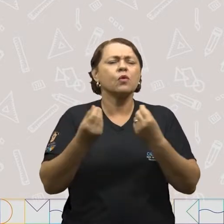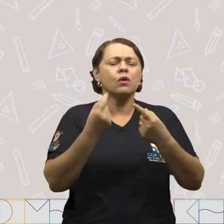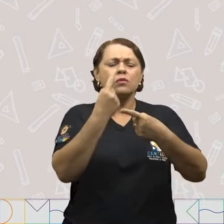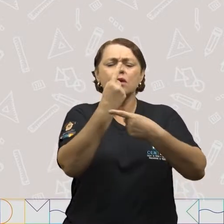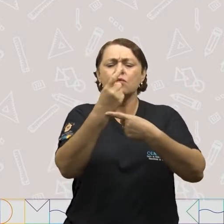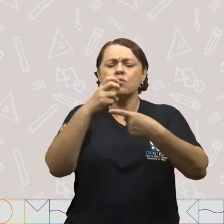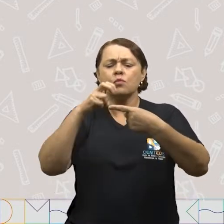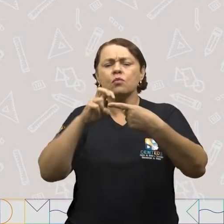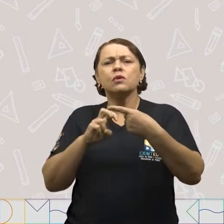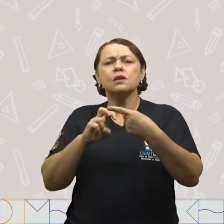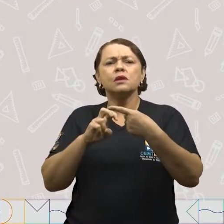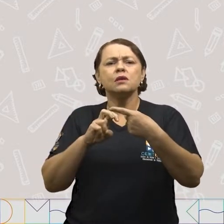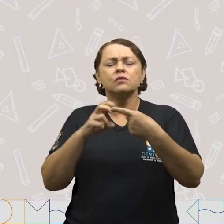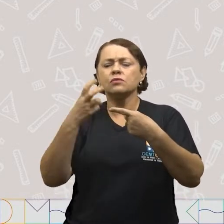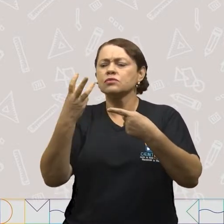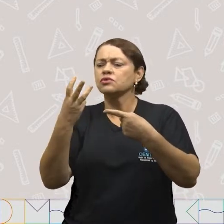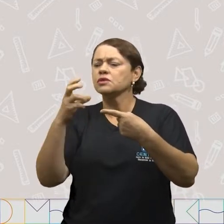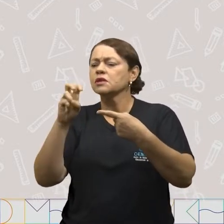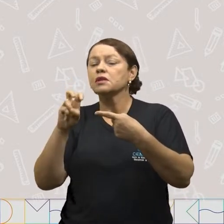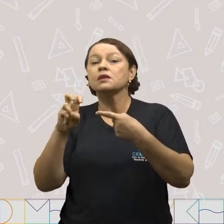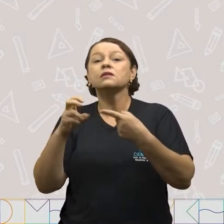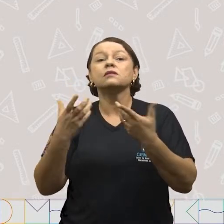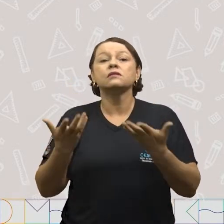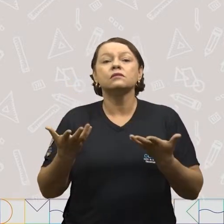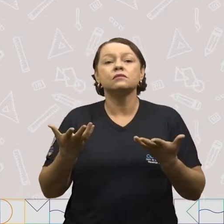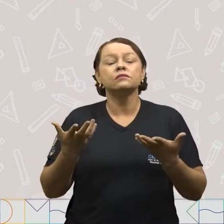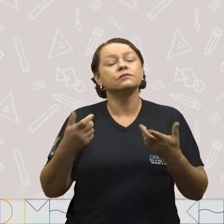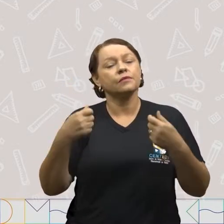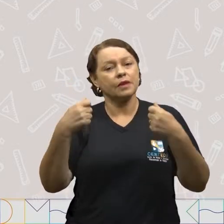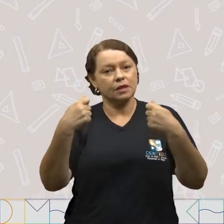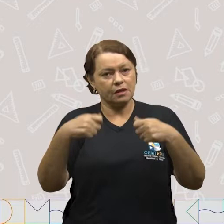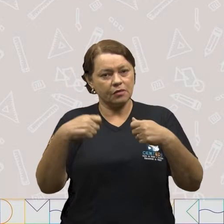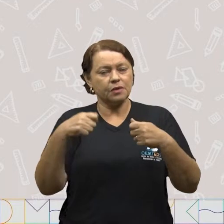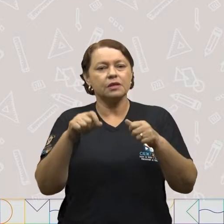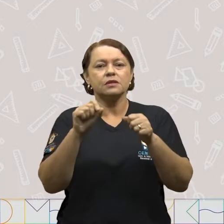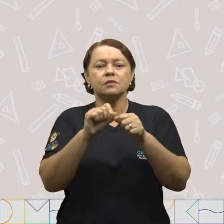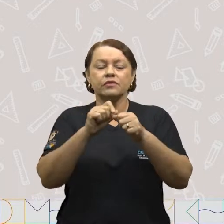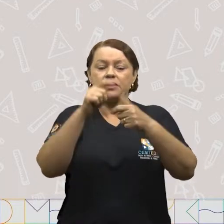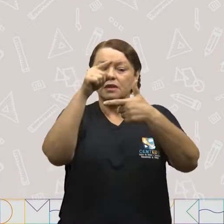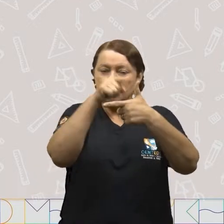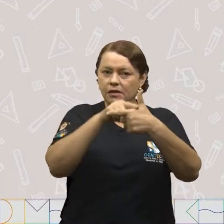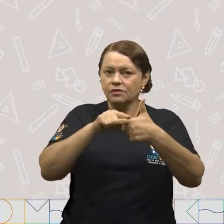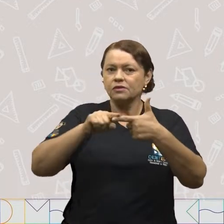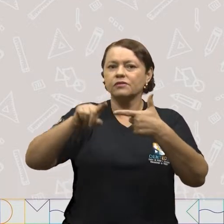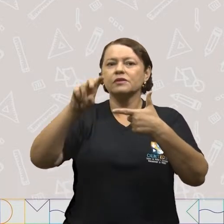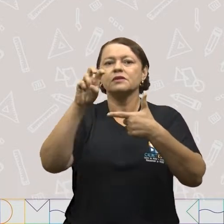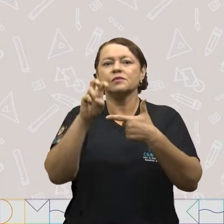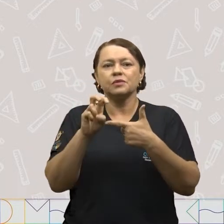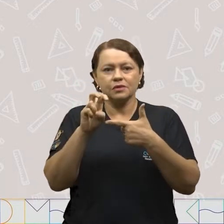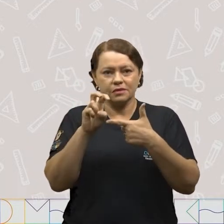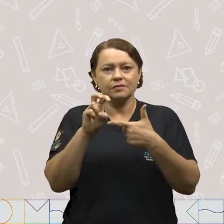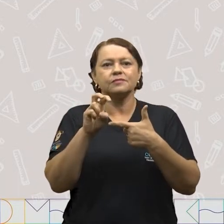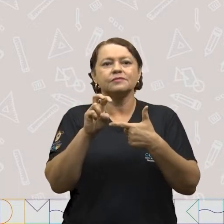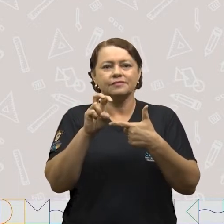parte das laranjas? Para isso, vamos fazer uma divisão por cinco. E a nossa conta